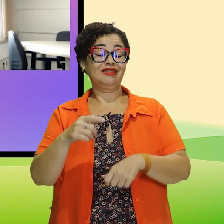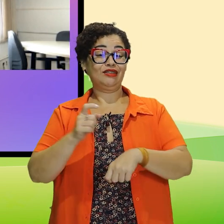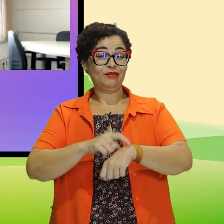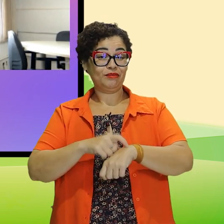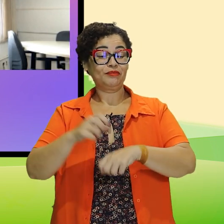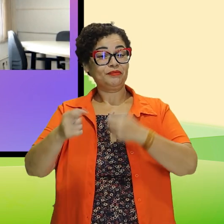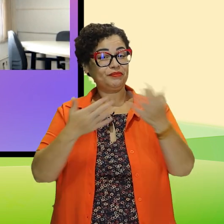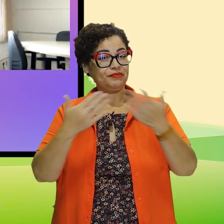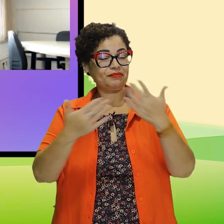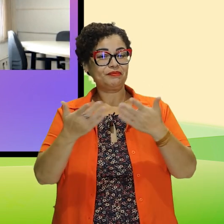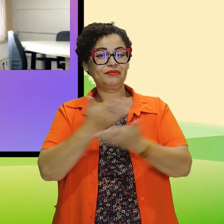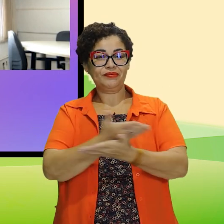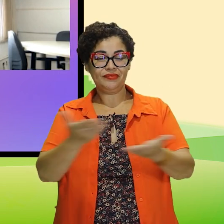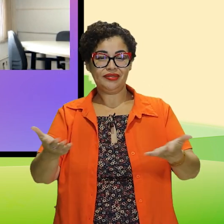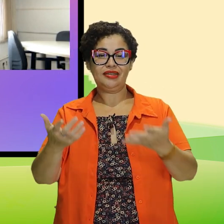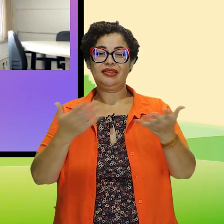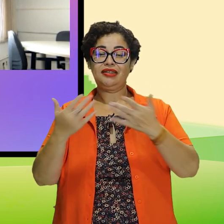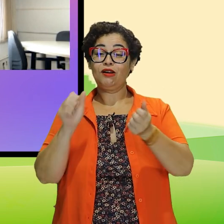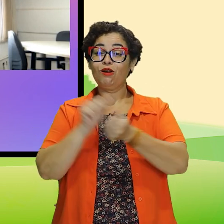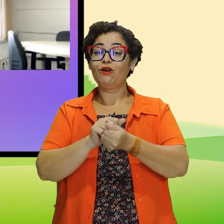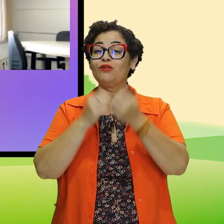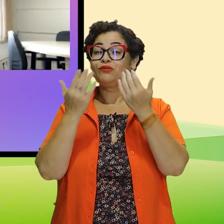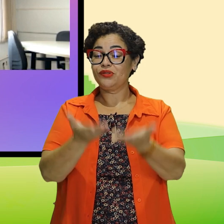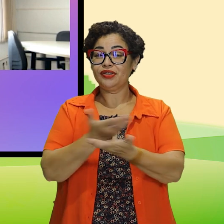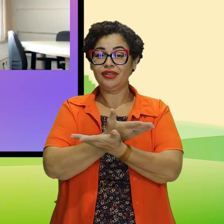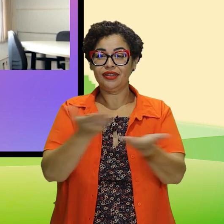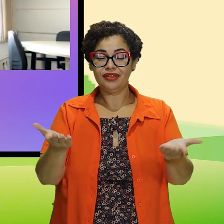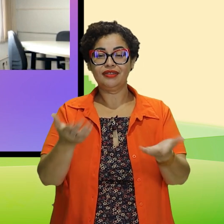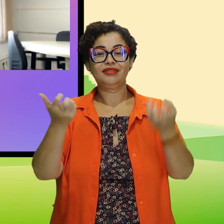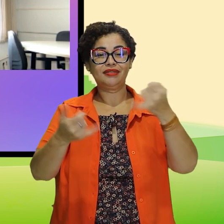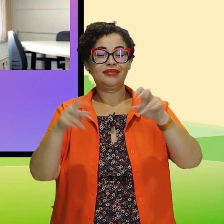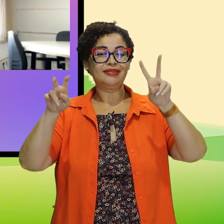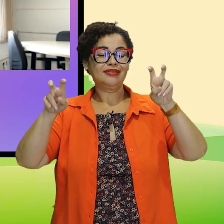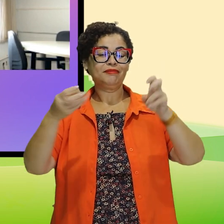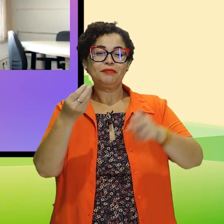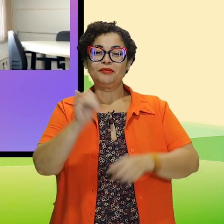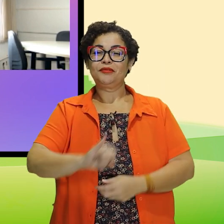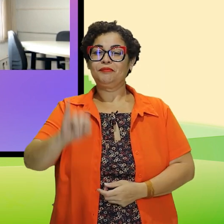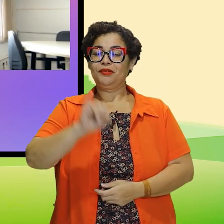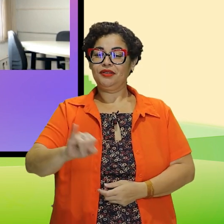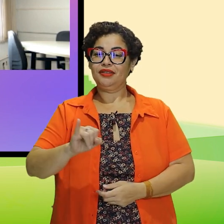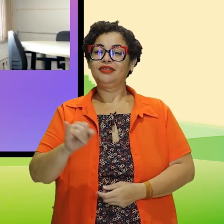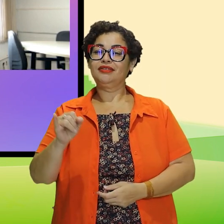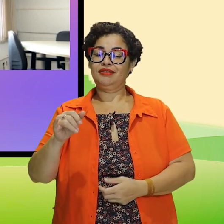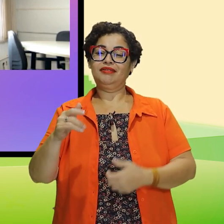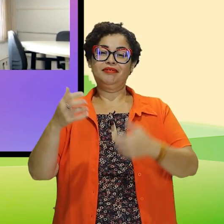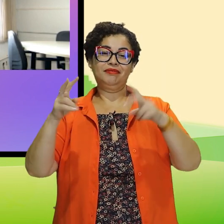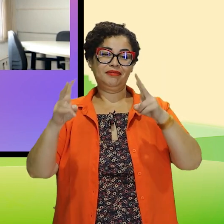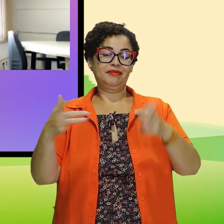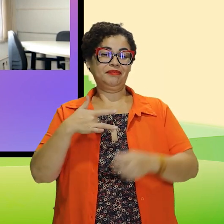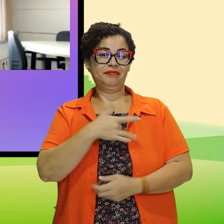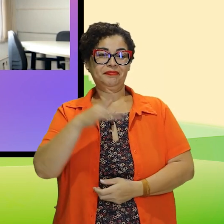conversando com você, conversando com vocês, falando de um tema tão importante voltado para o bem-estar.